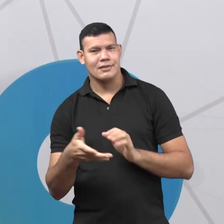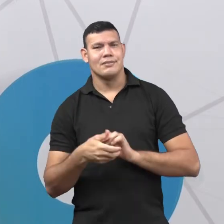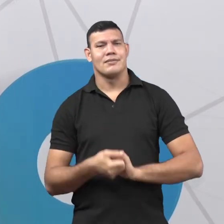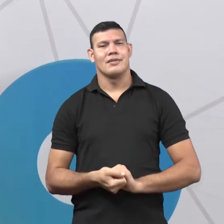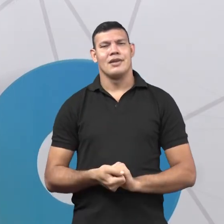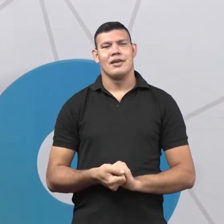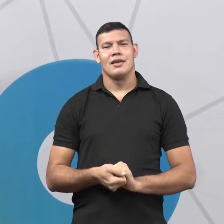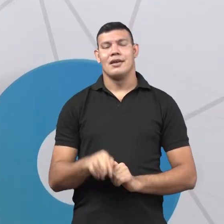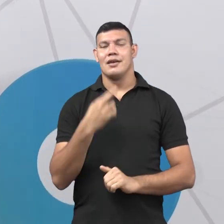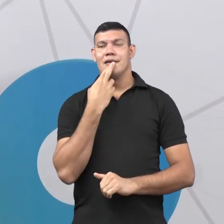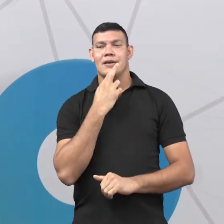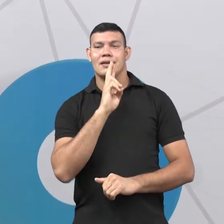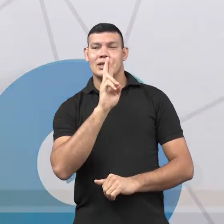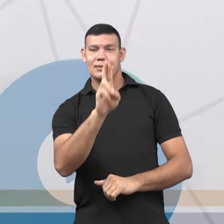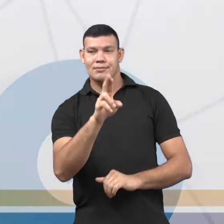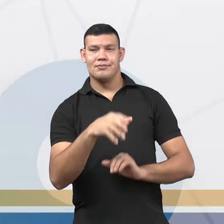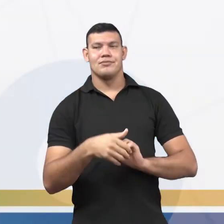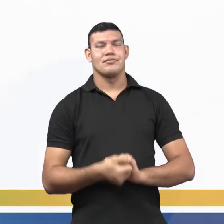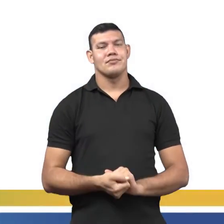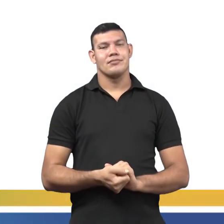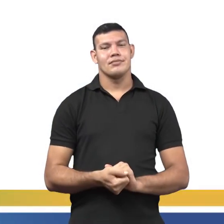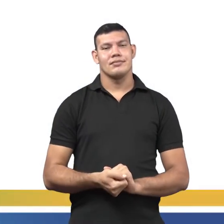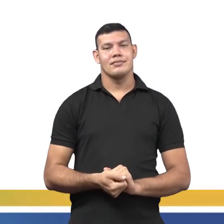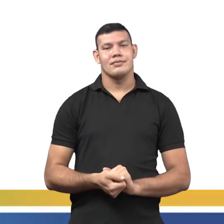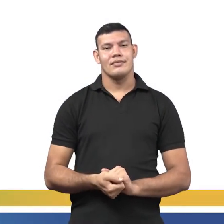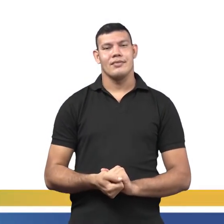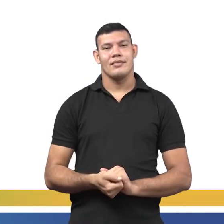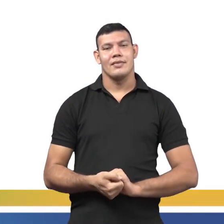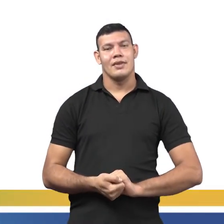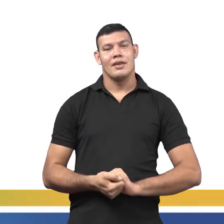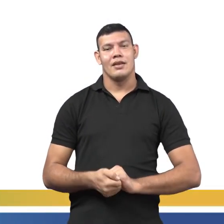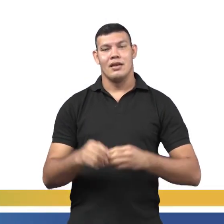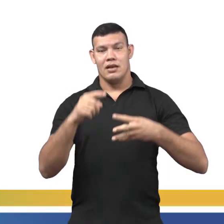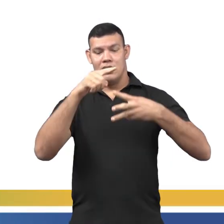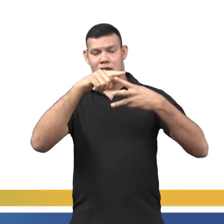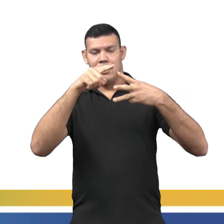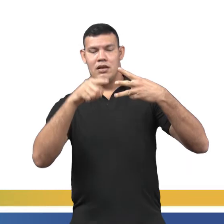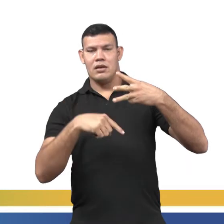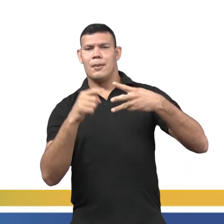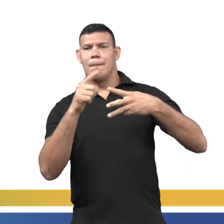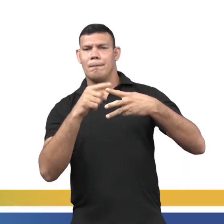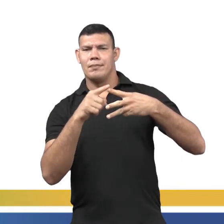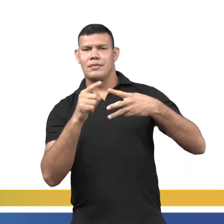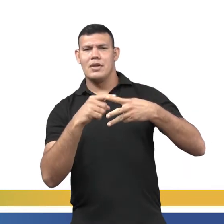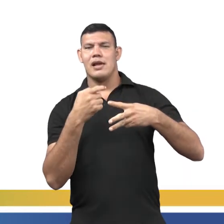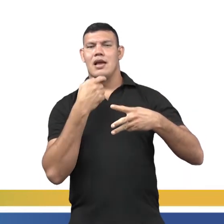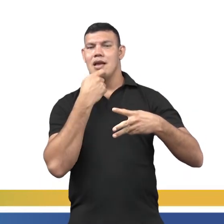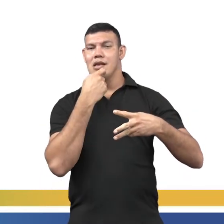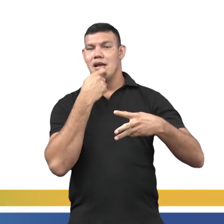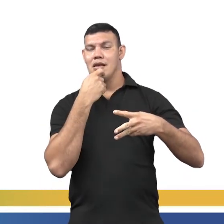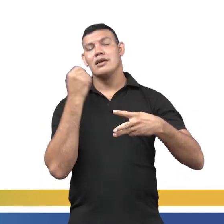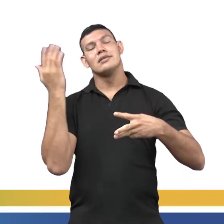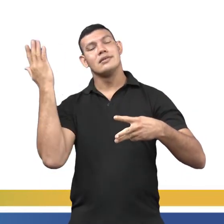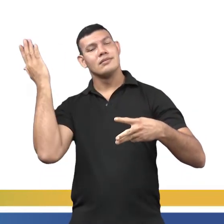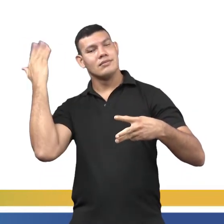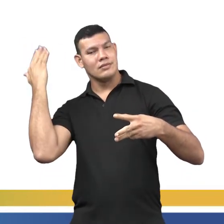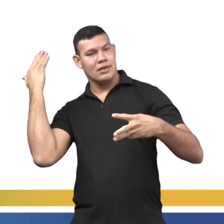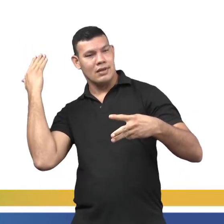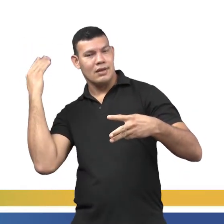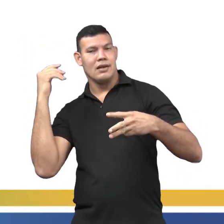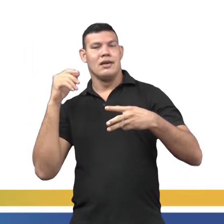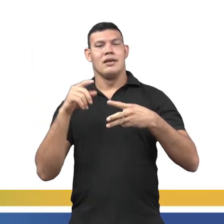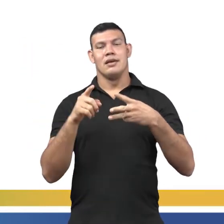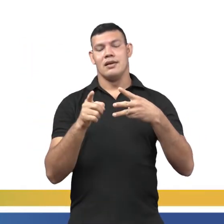Então, vamos ver a resposta juntos aí. Então, as fases são o inglês antigo, que ocorreu de 450 a